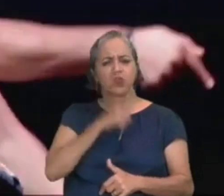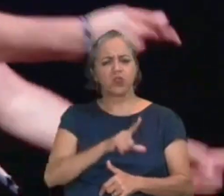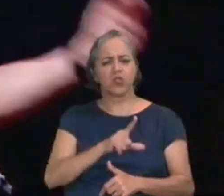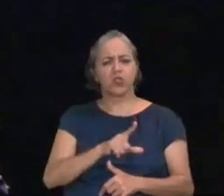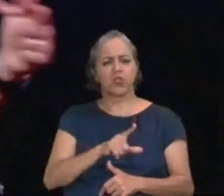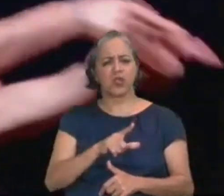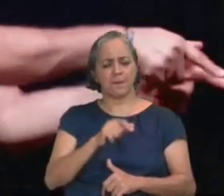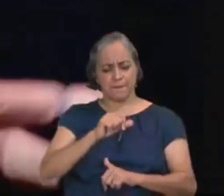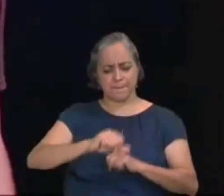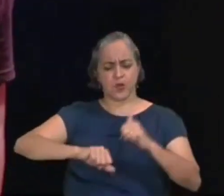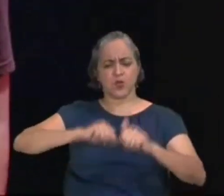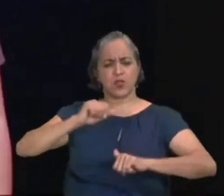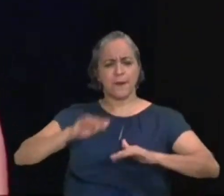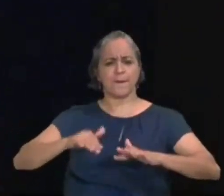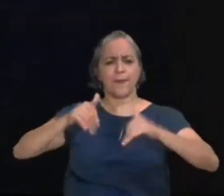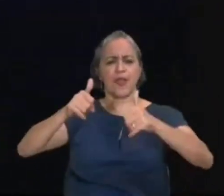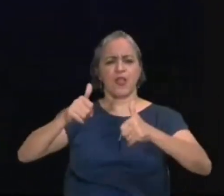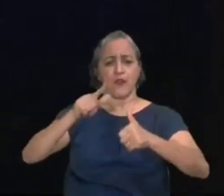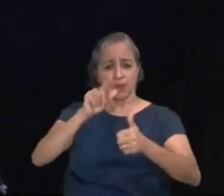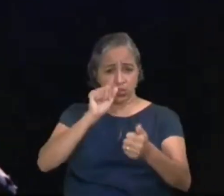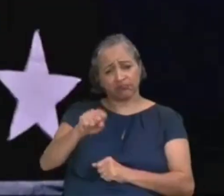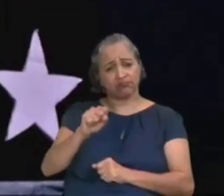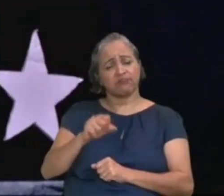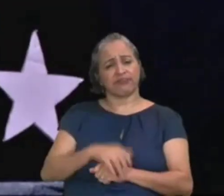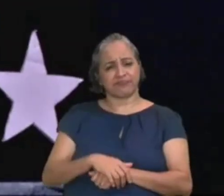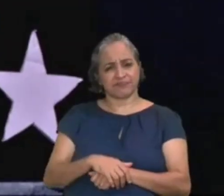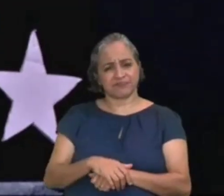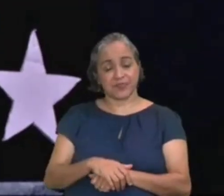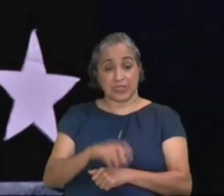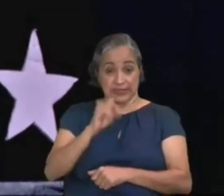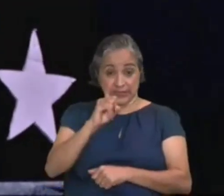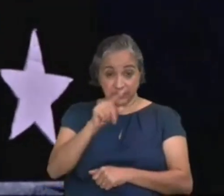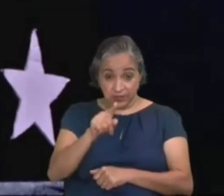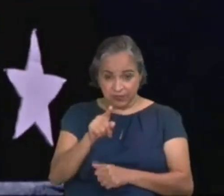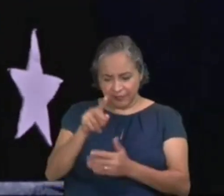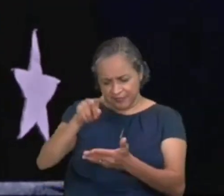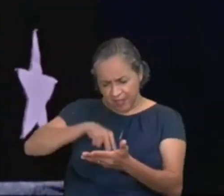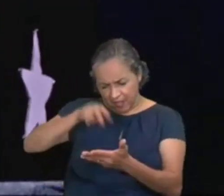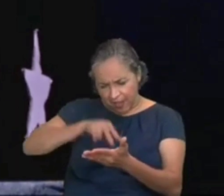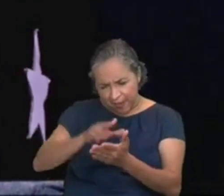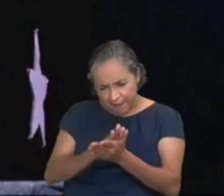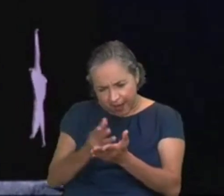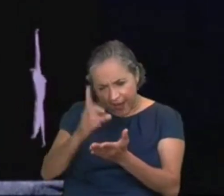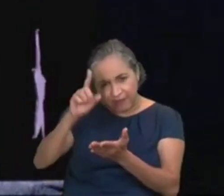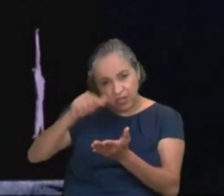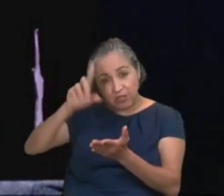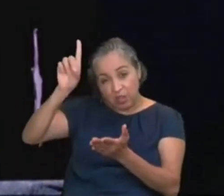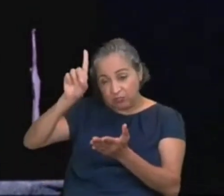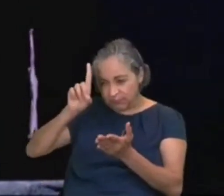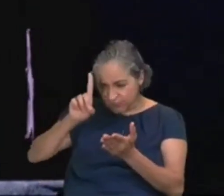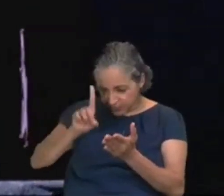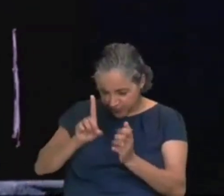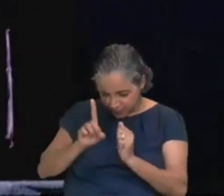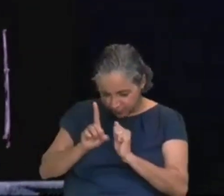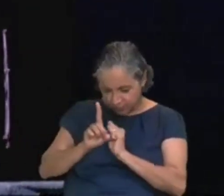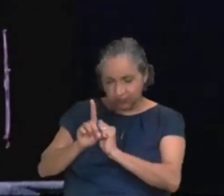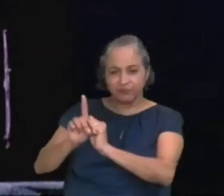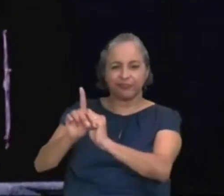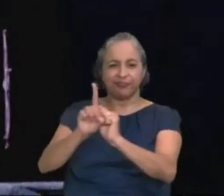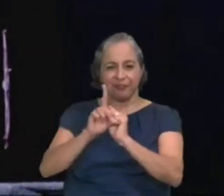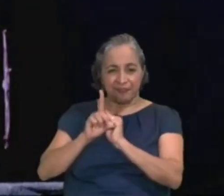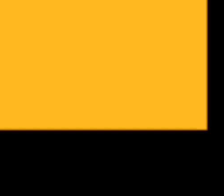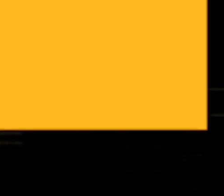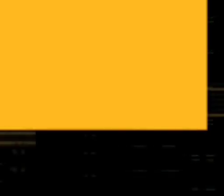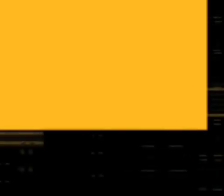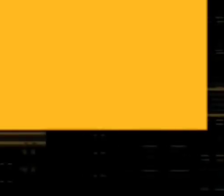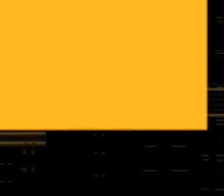em mim, são mais que vencedores, se aproxime Dele, a Bíblia diz que Ele se aproximará de vocês, basta você